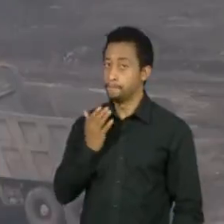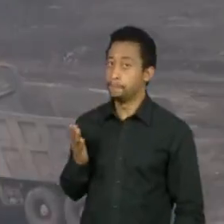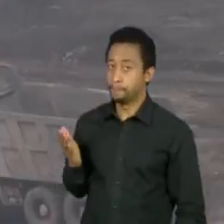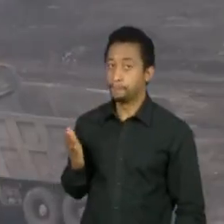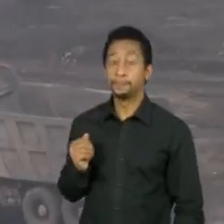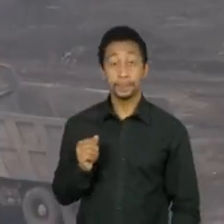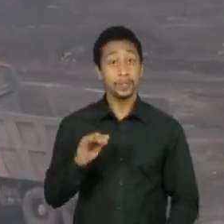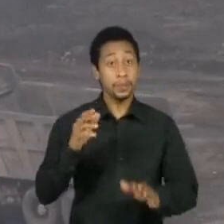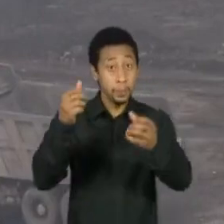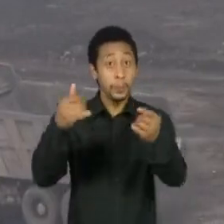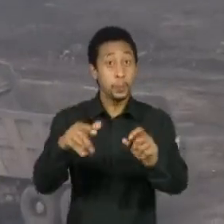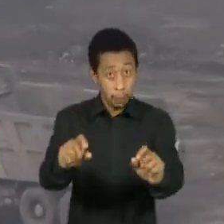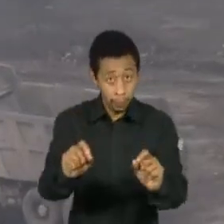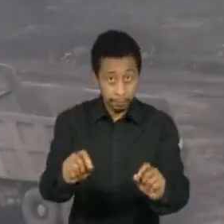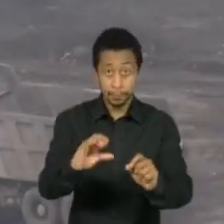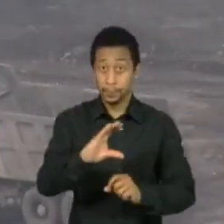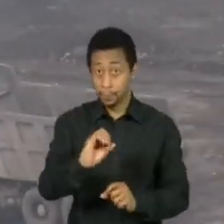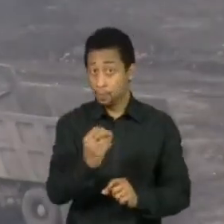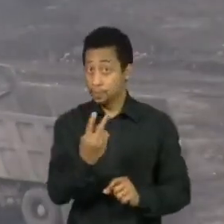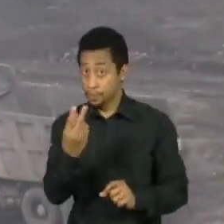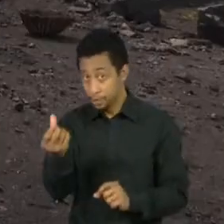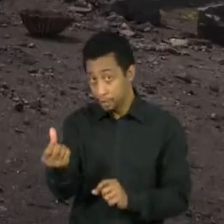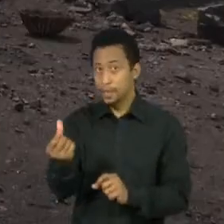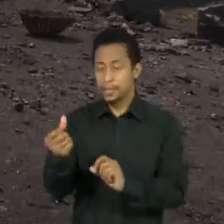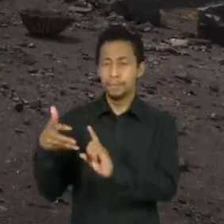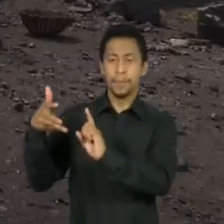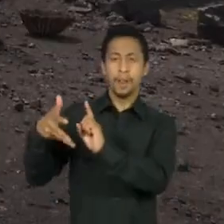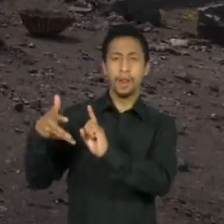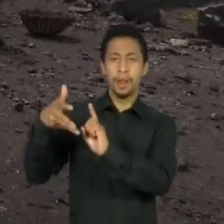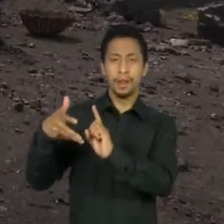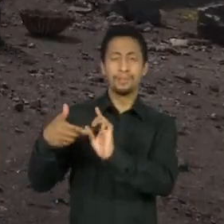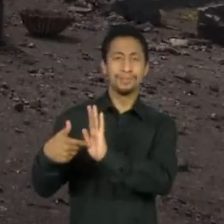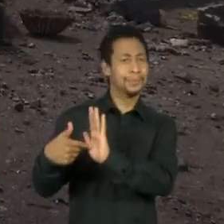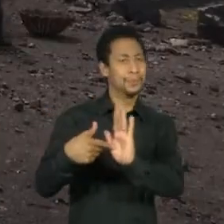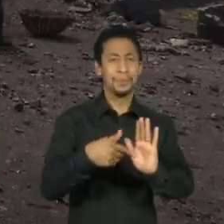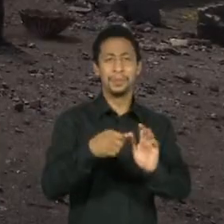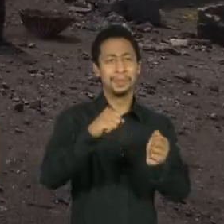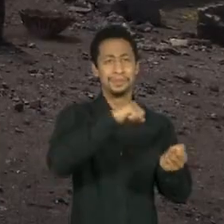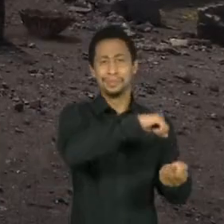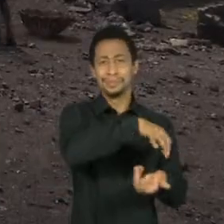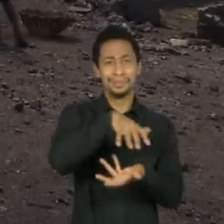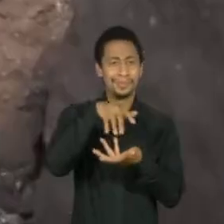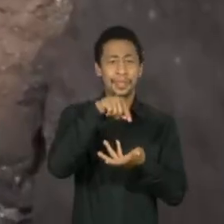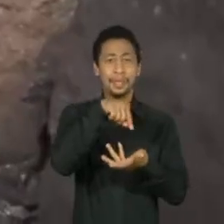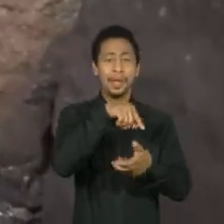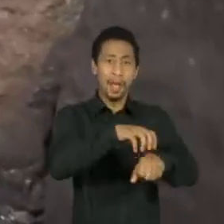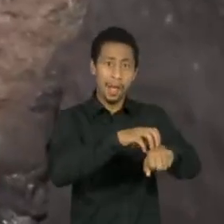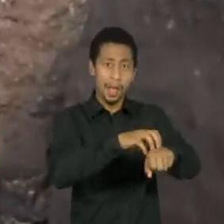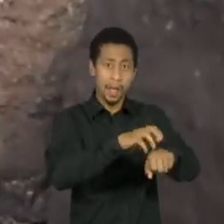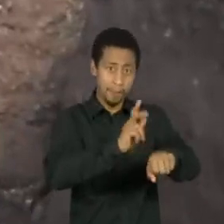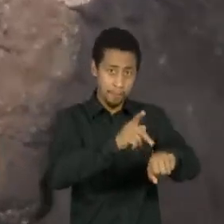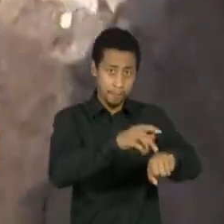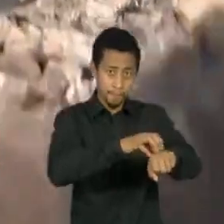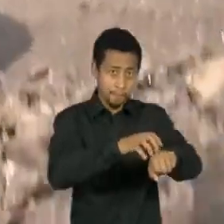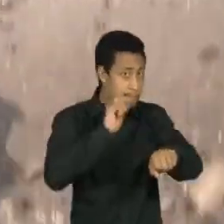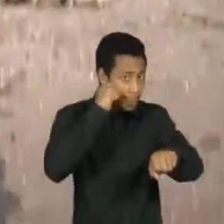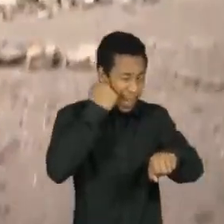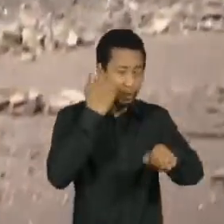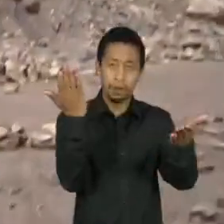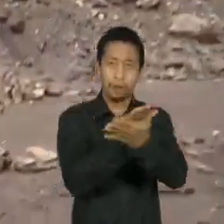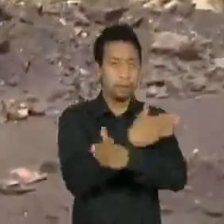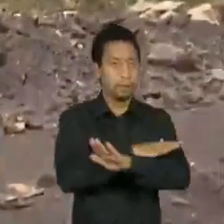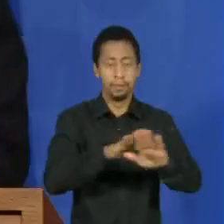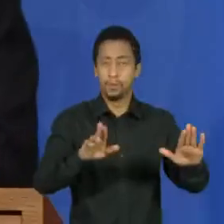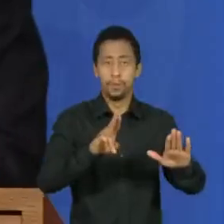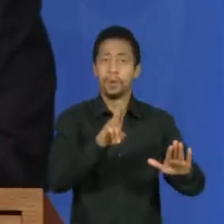Ele disse que a COP26 soou a sentença de morte para o carvão, o minério mais danoso ao meio